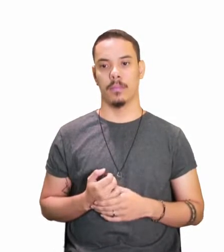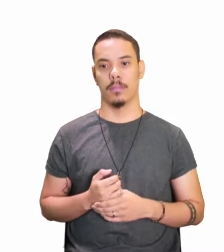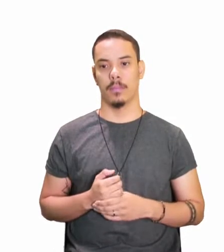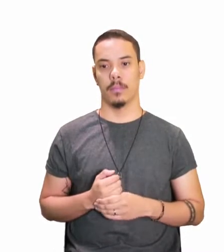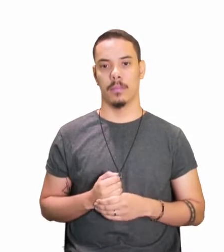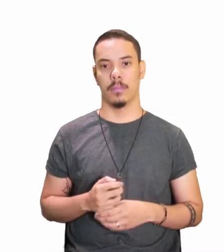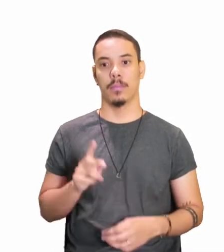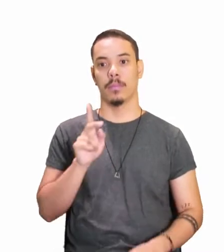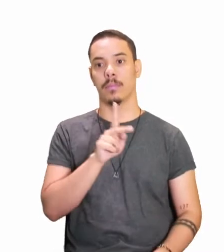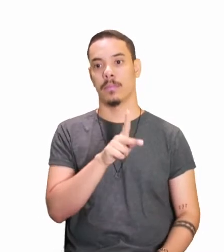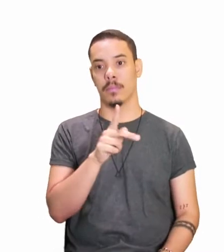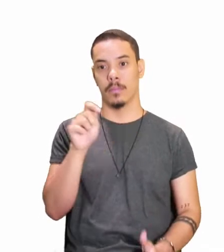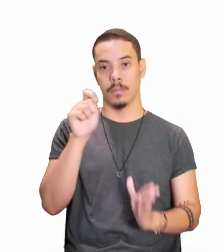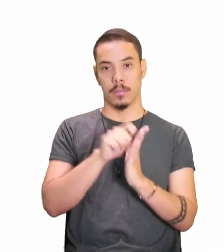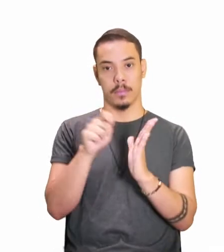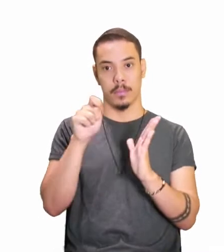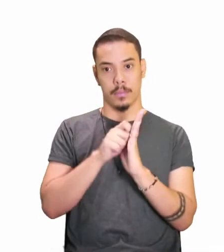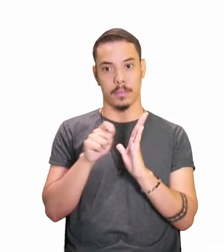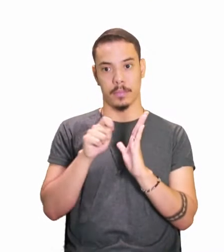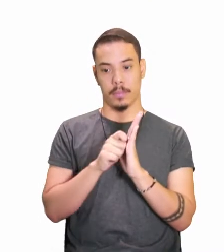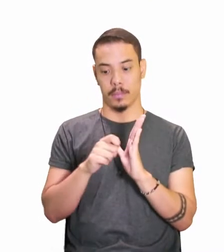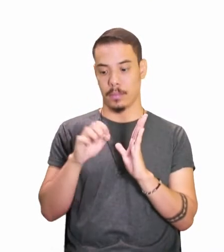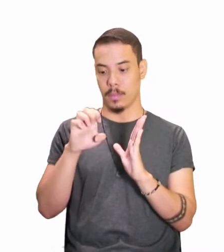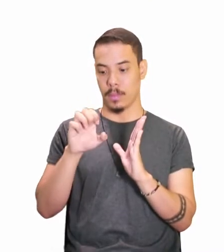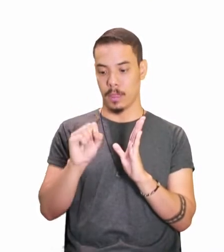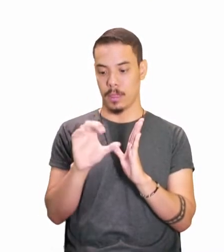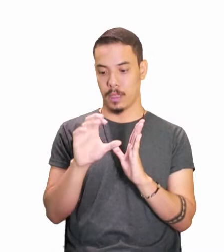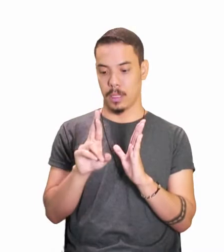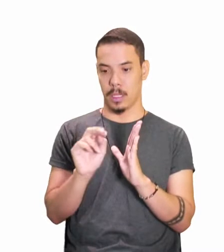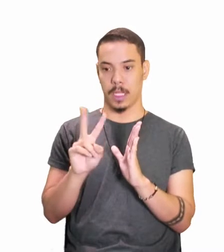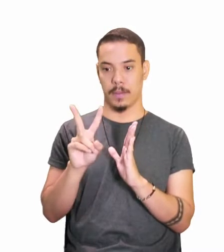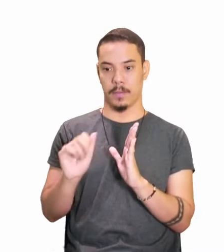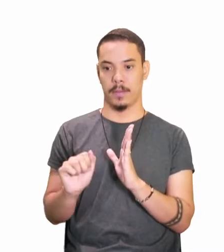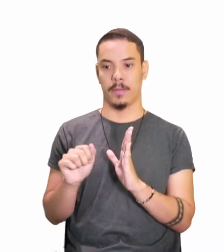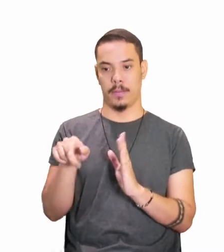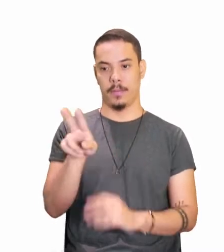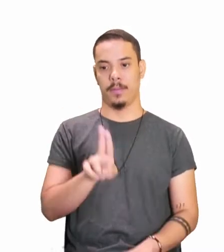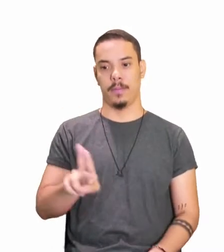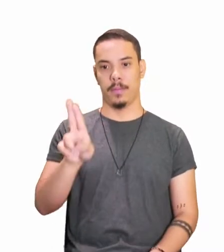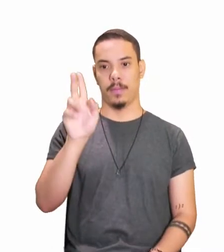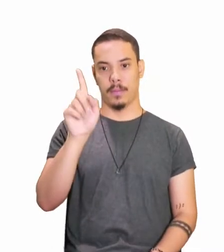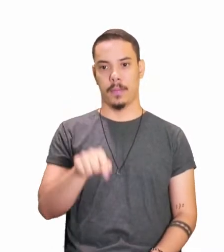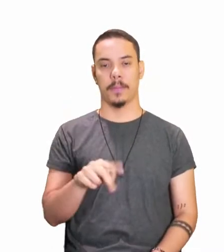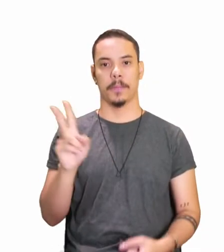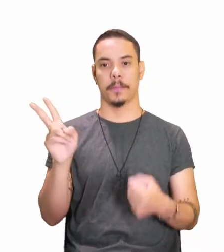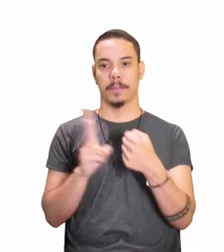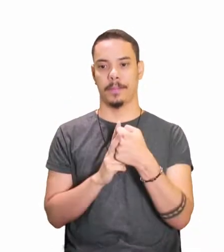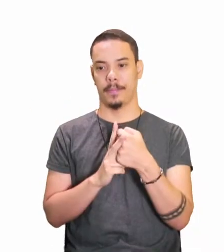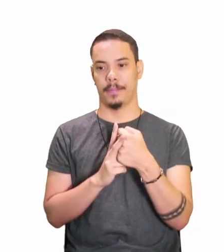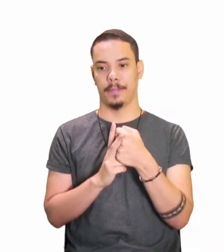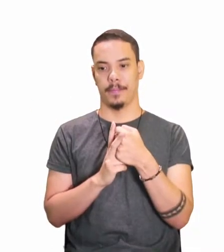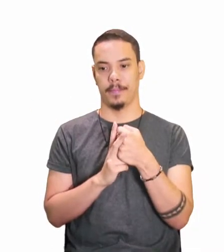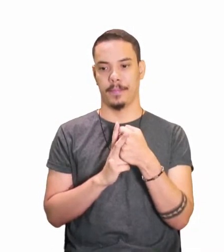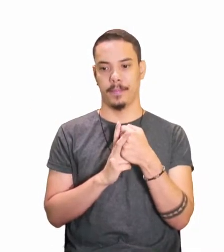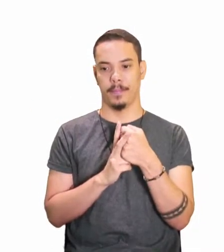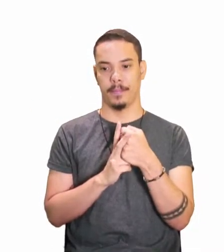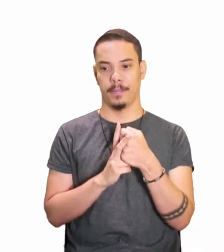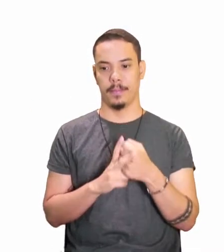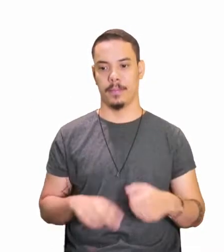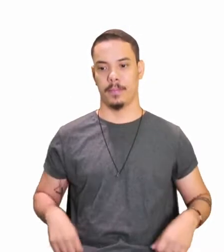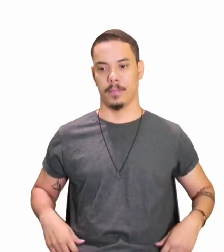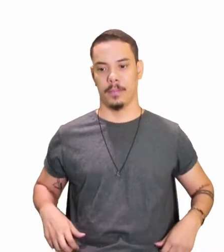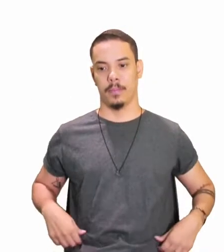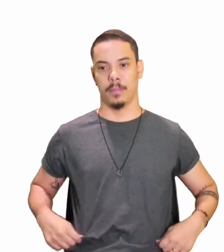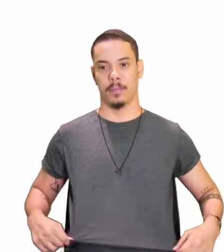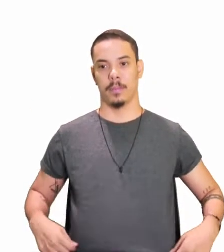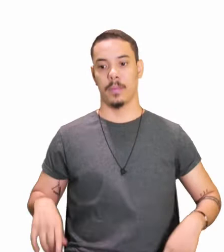professora diz, escreva, pronto, ela está fazendo uso do verbo, aí